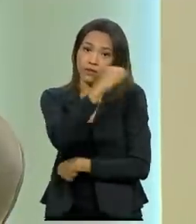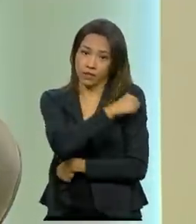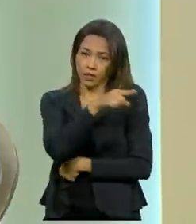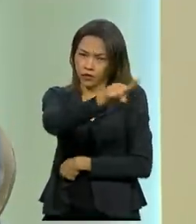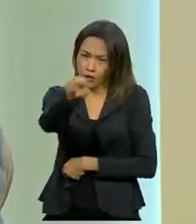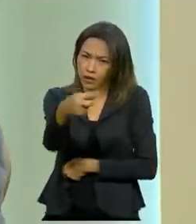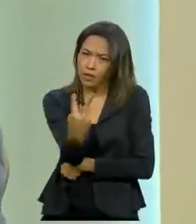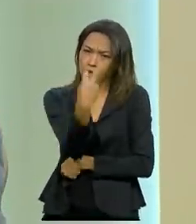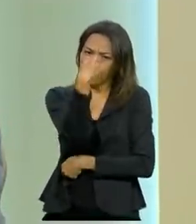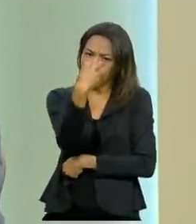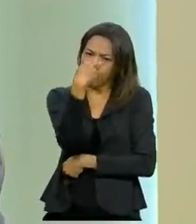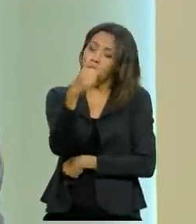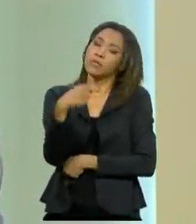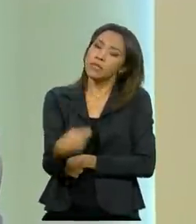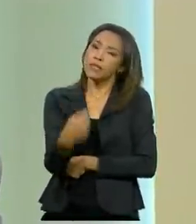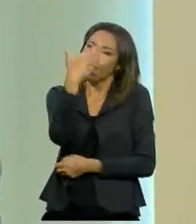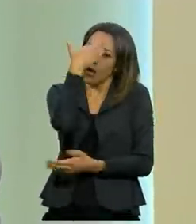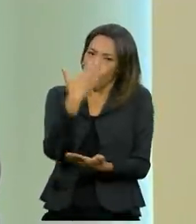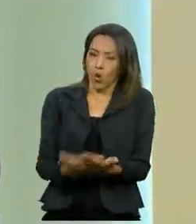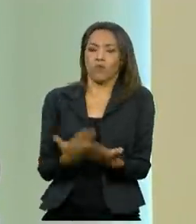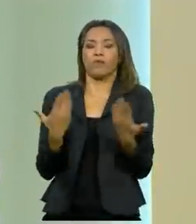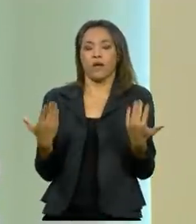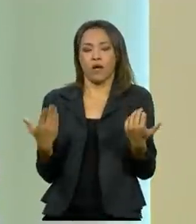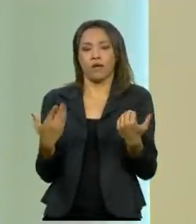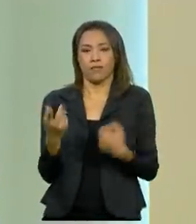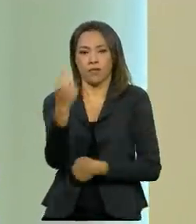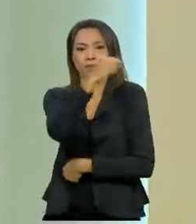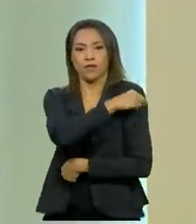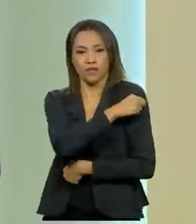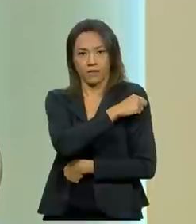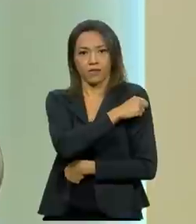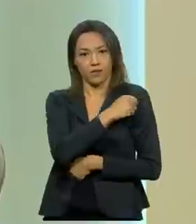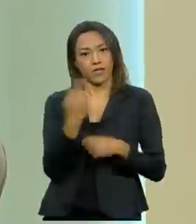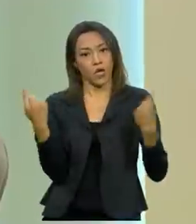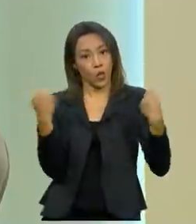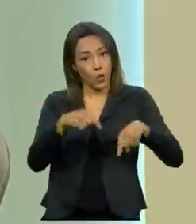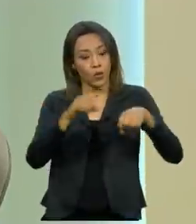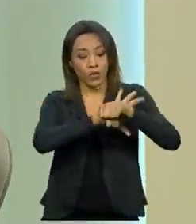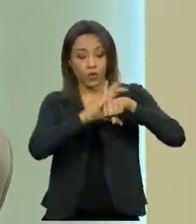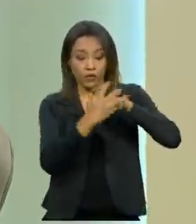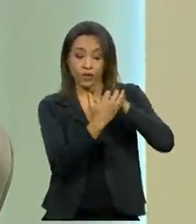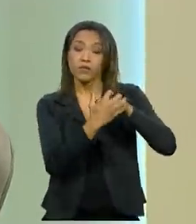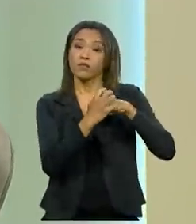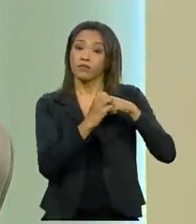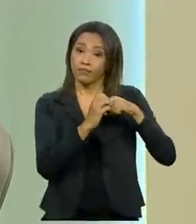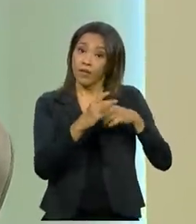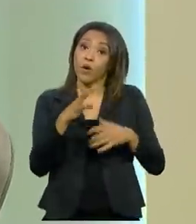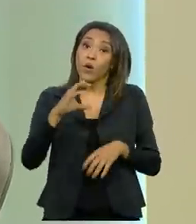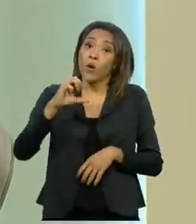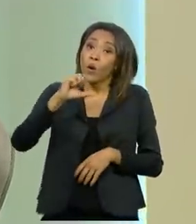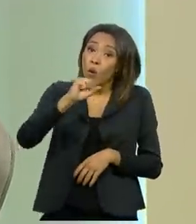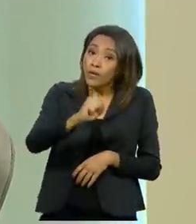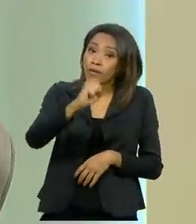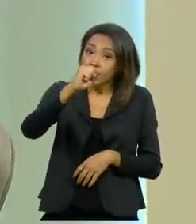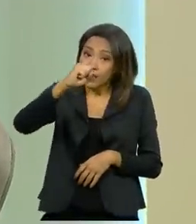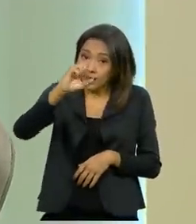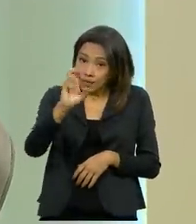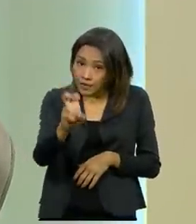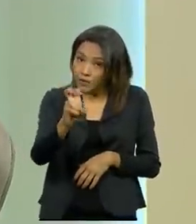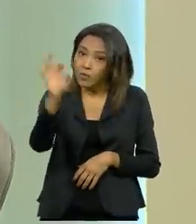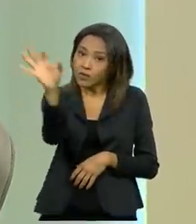nos assistem devem confiar nas vacinas contra a Covid-19. Aliás, 85% da população brasileira